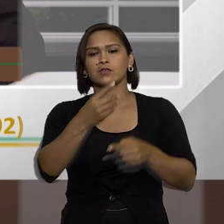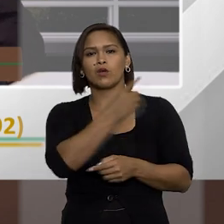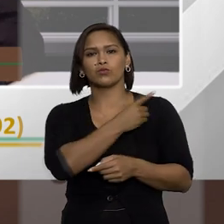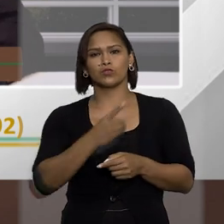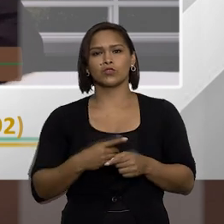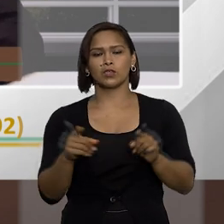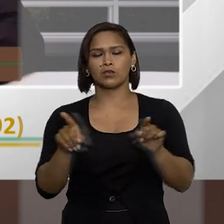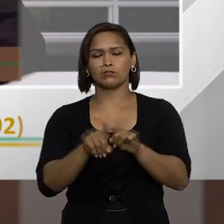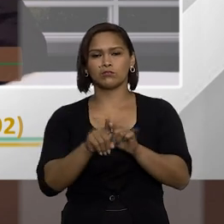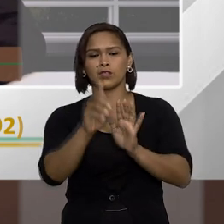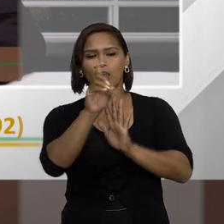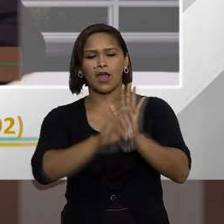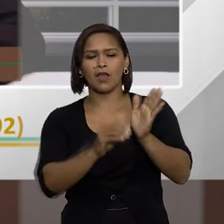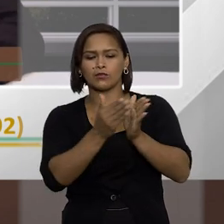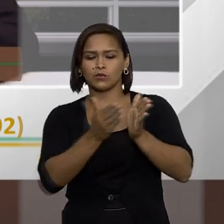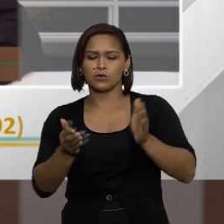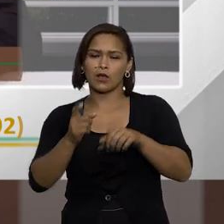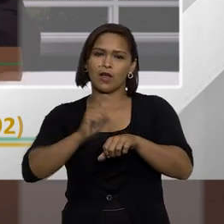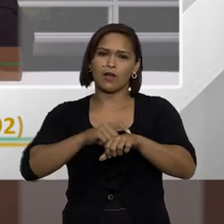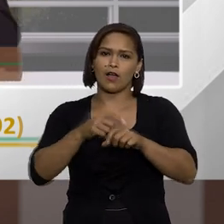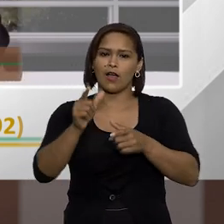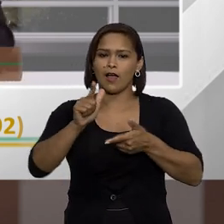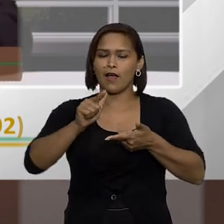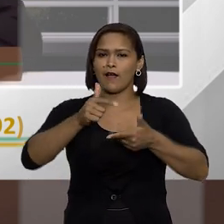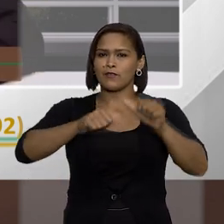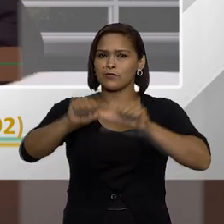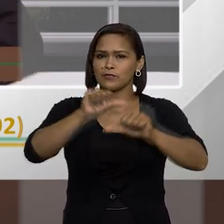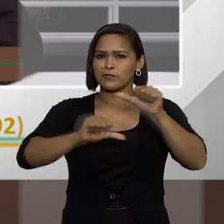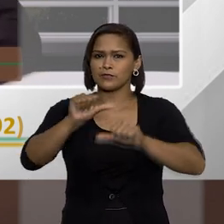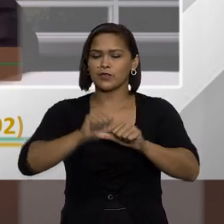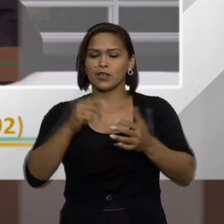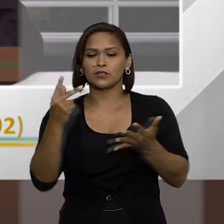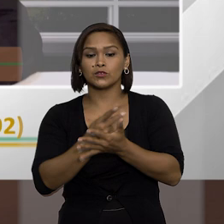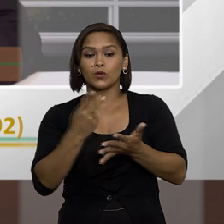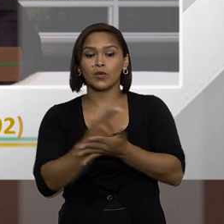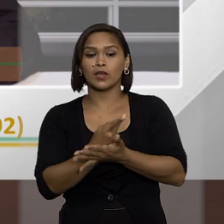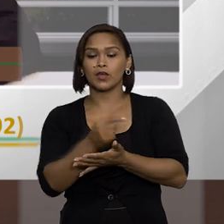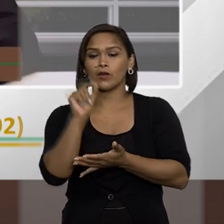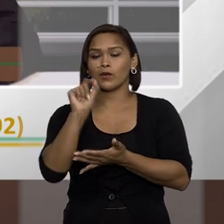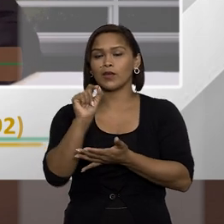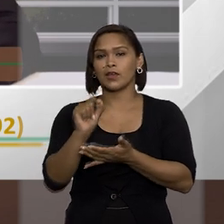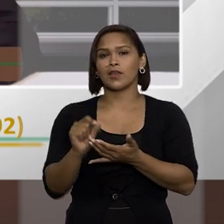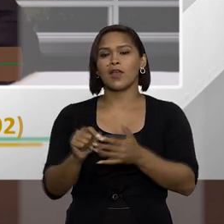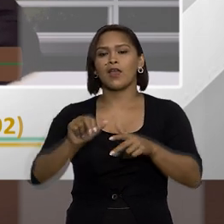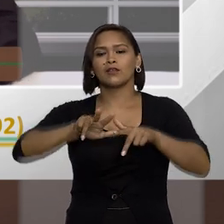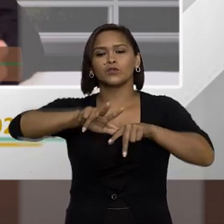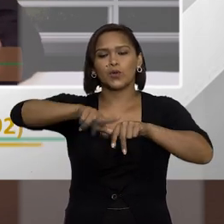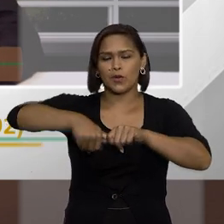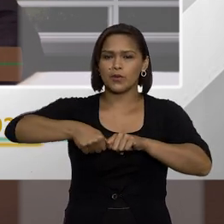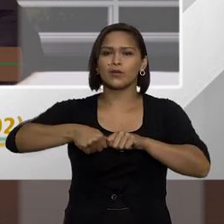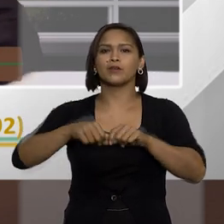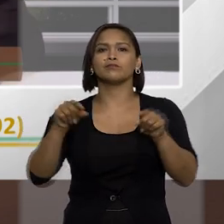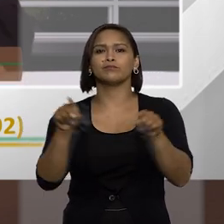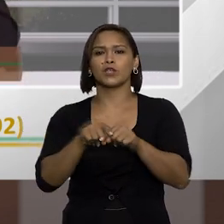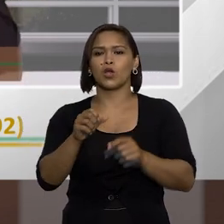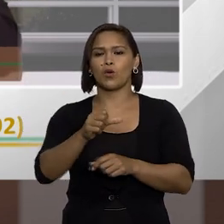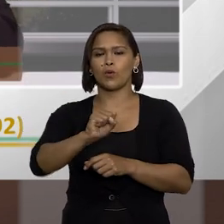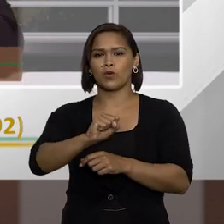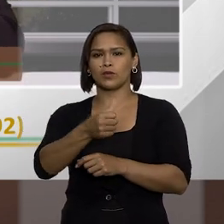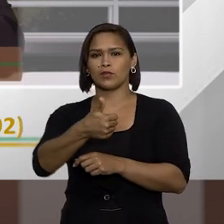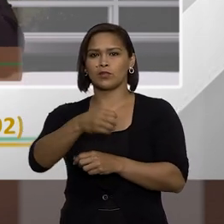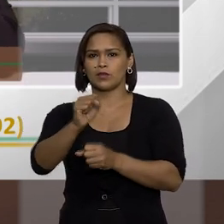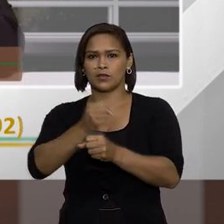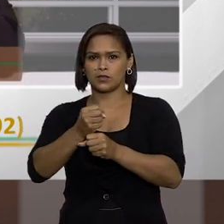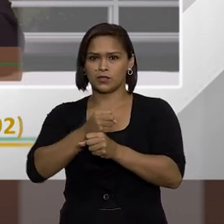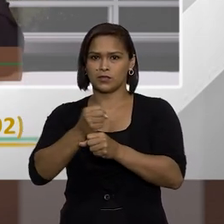políticos. Aí o prazo, ele varia, dependendo qual ato que a pessoa incorreu. Por exemplo, enriquecimento ilícito, que é o mais grave, é de 8 a